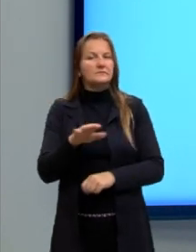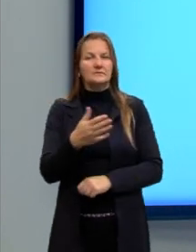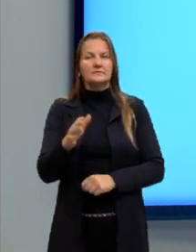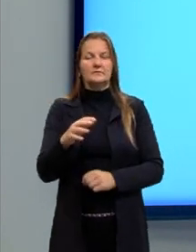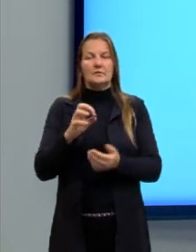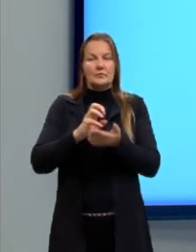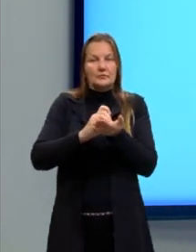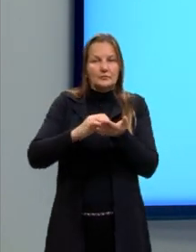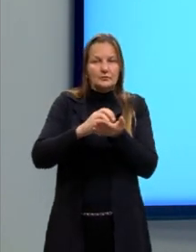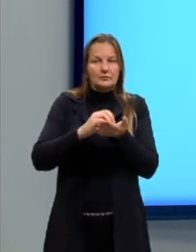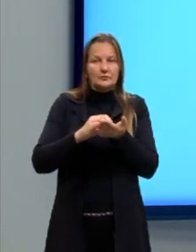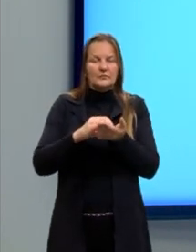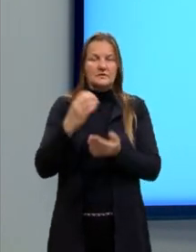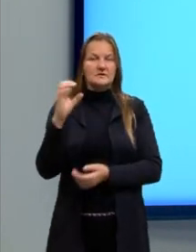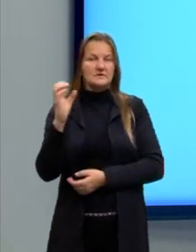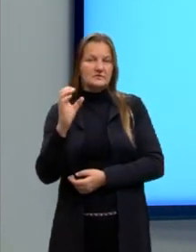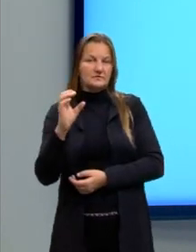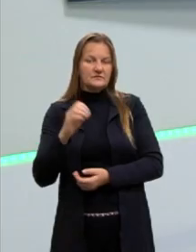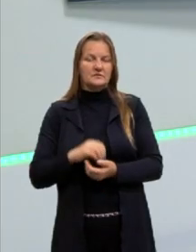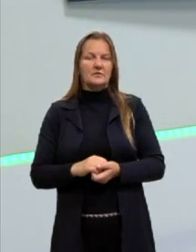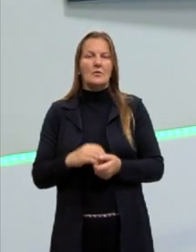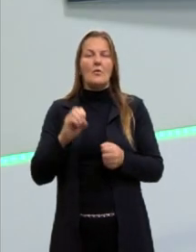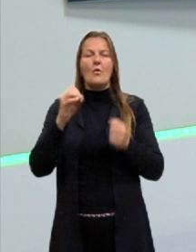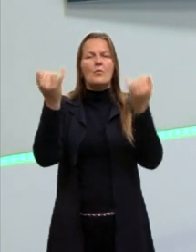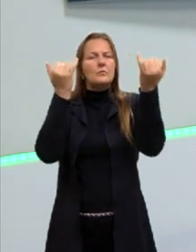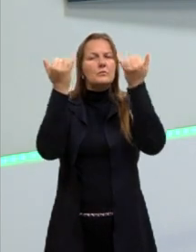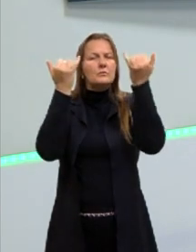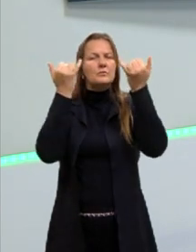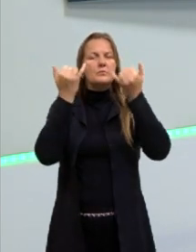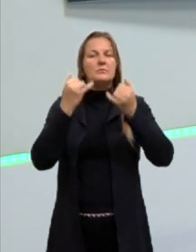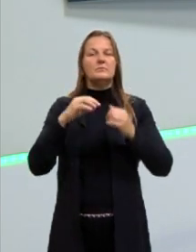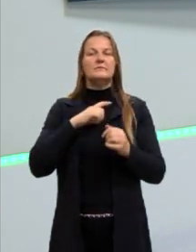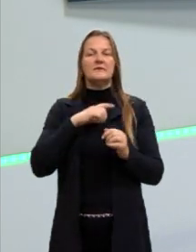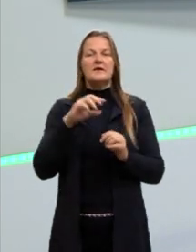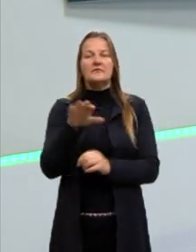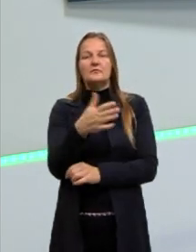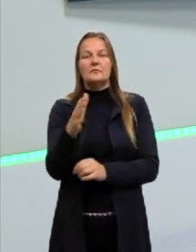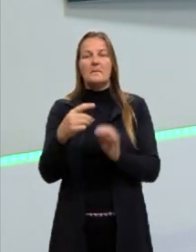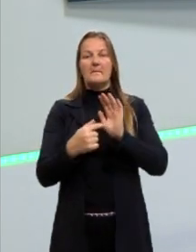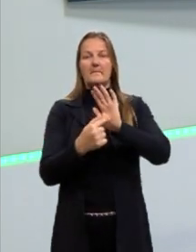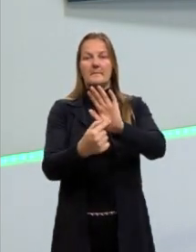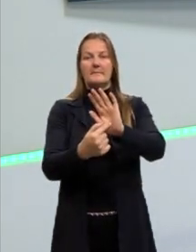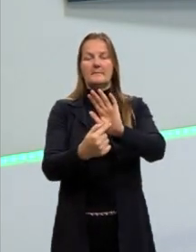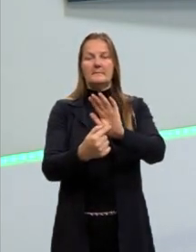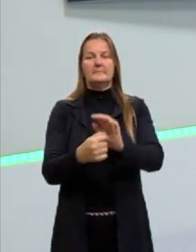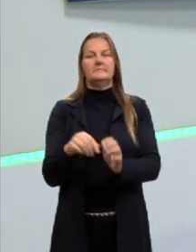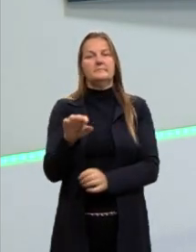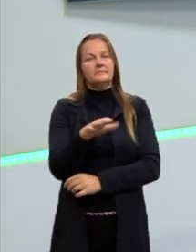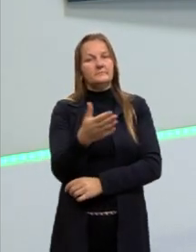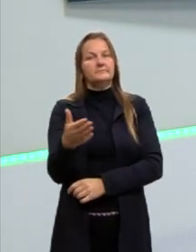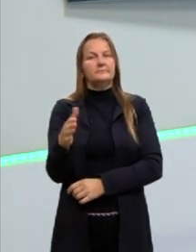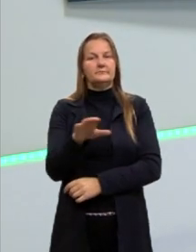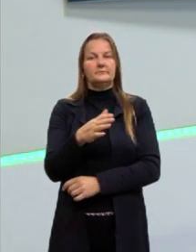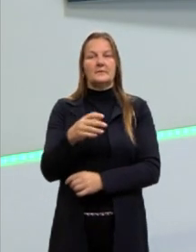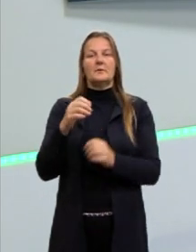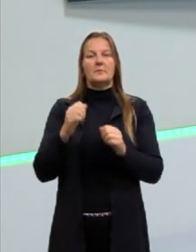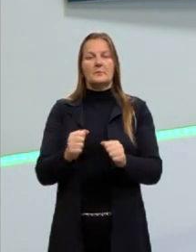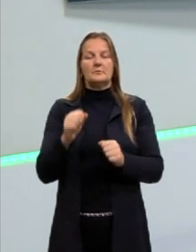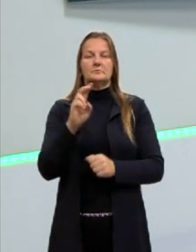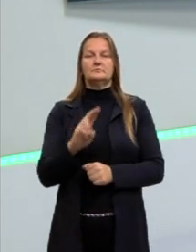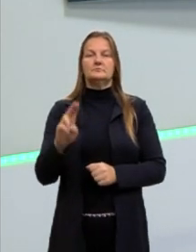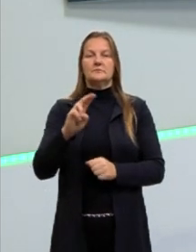calculadora científica ou o enunciado nos traz um valor aproximado que pode ser utilizado, nós